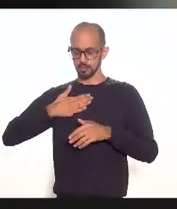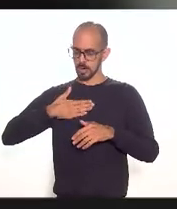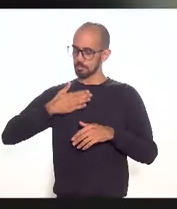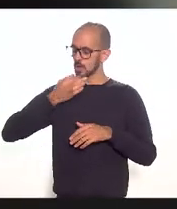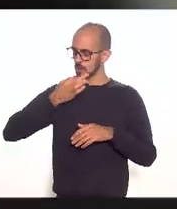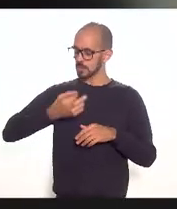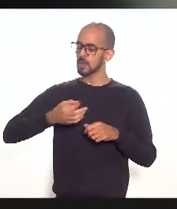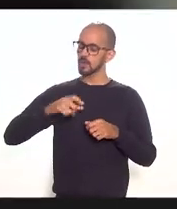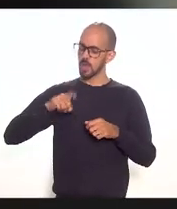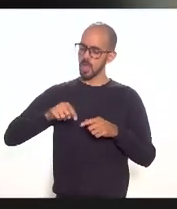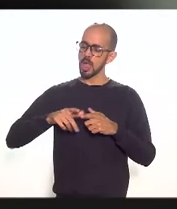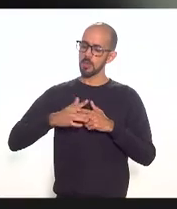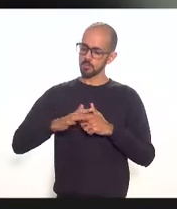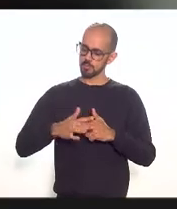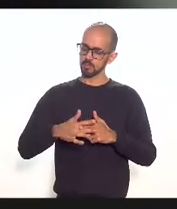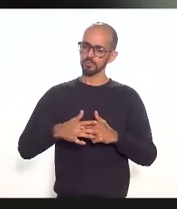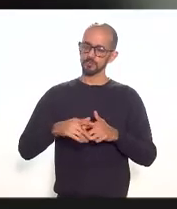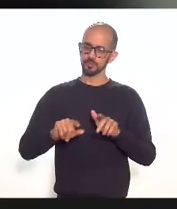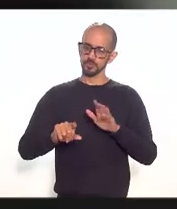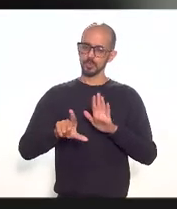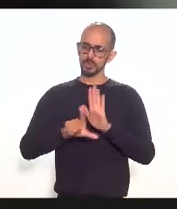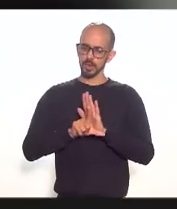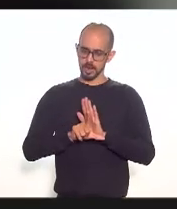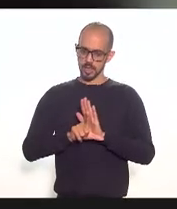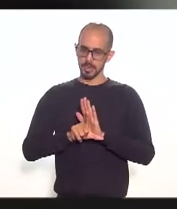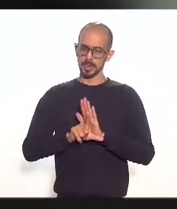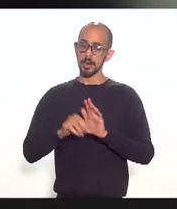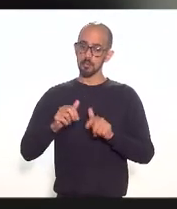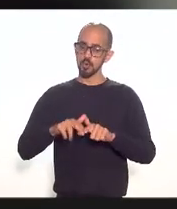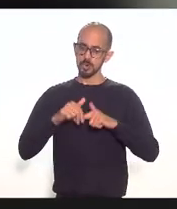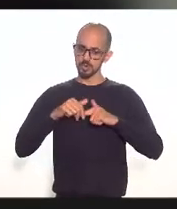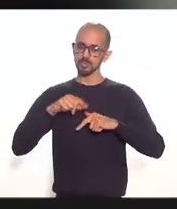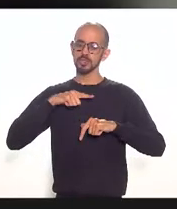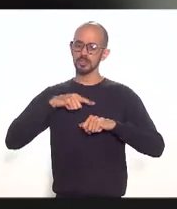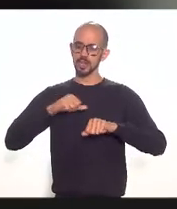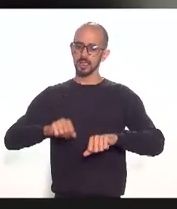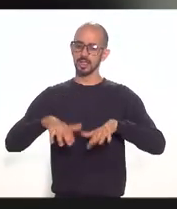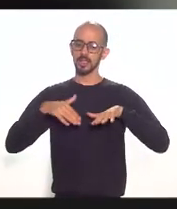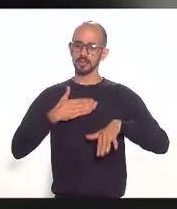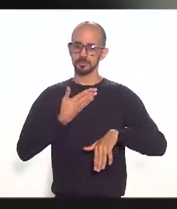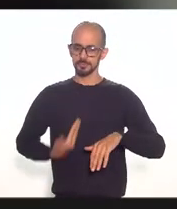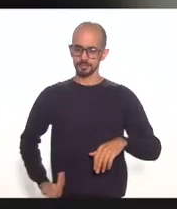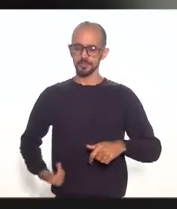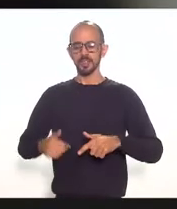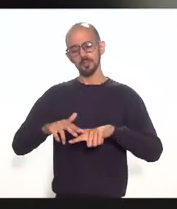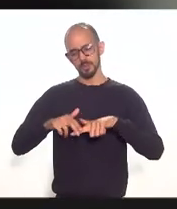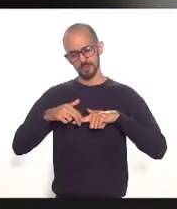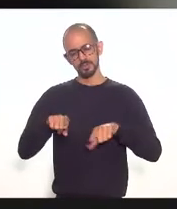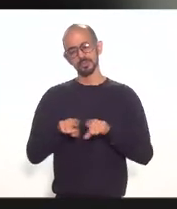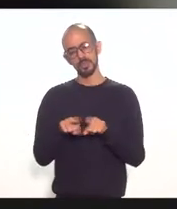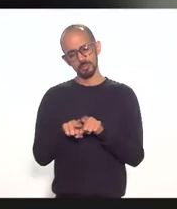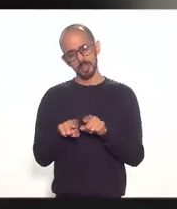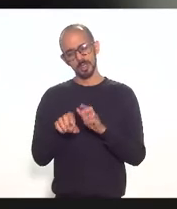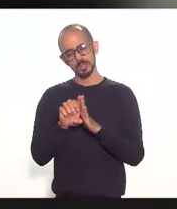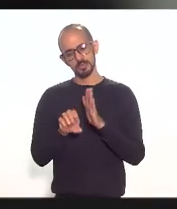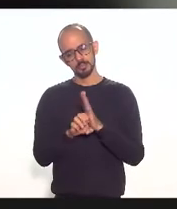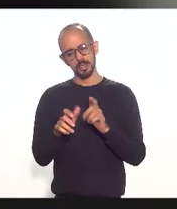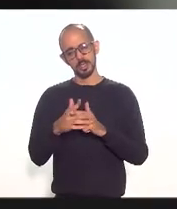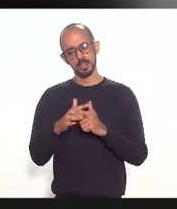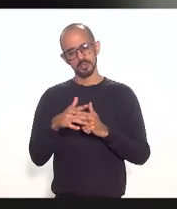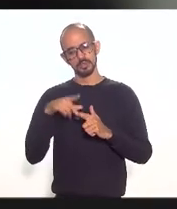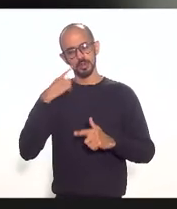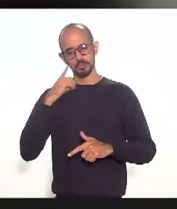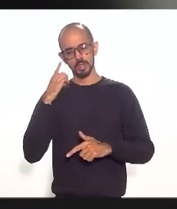do projeto de lei é por isso que está tendo essa audiência pública é por isso que há debates e as emendas parlamentares com relação